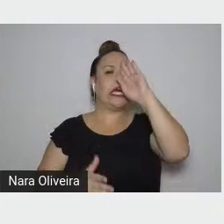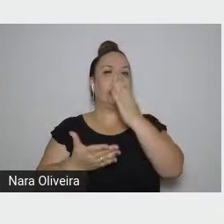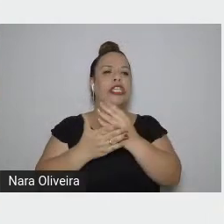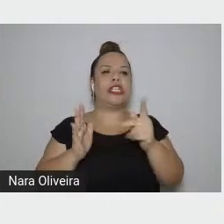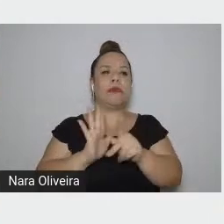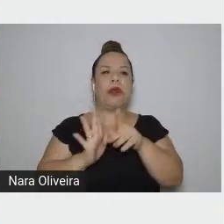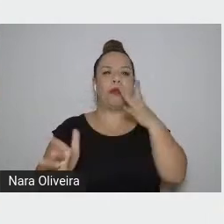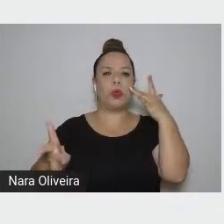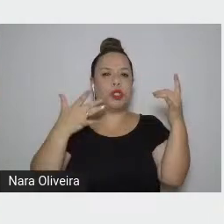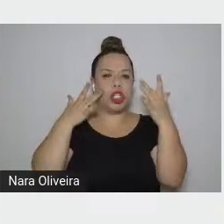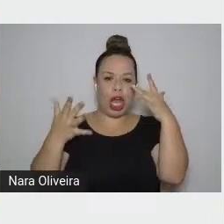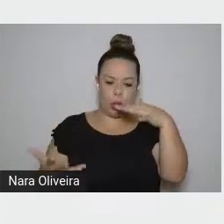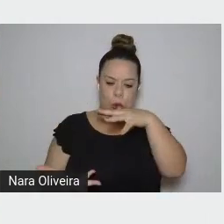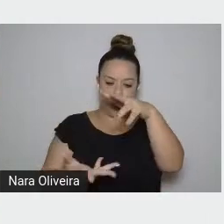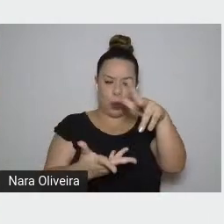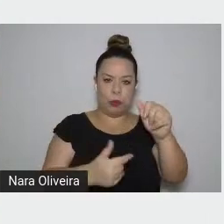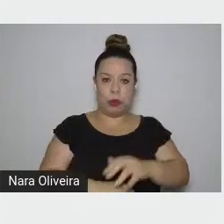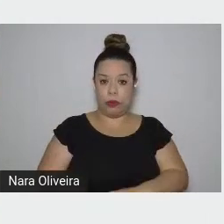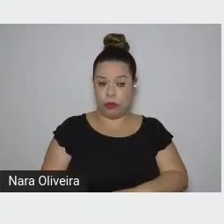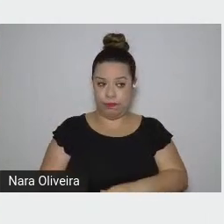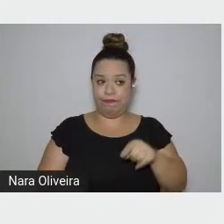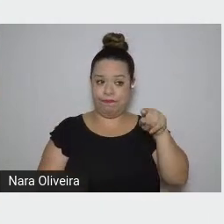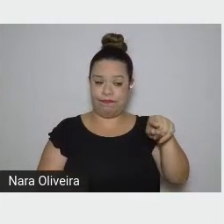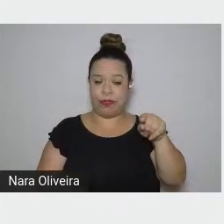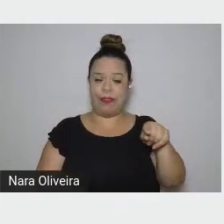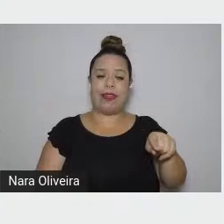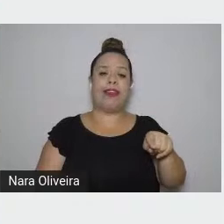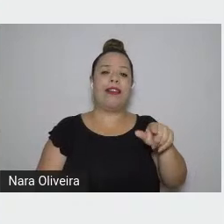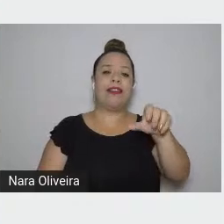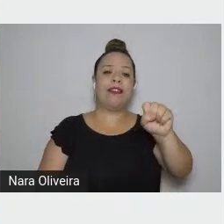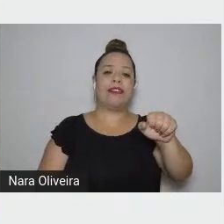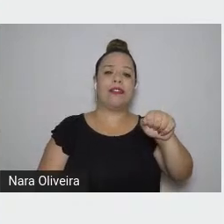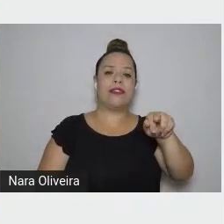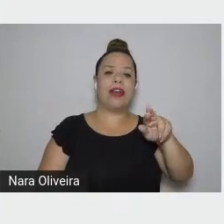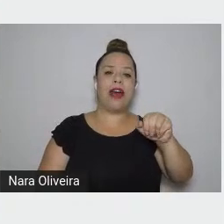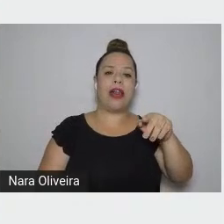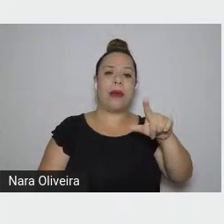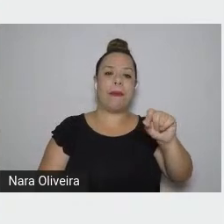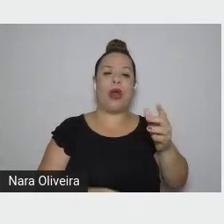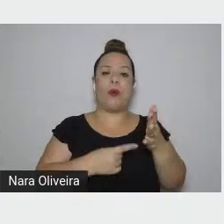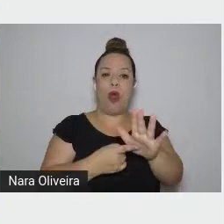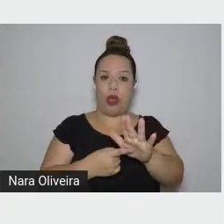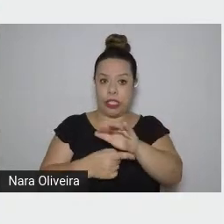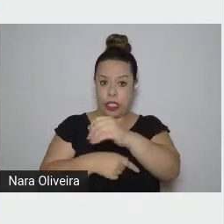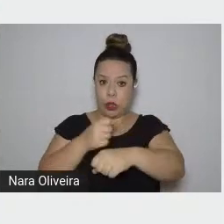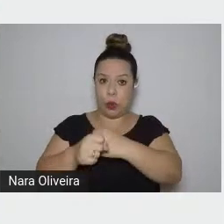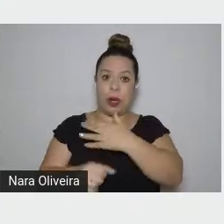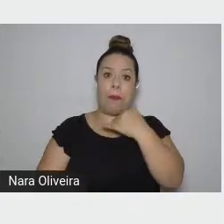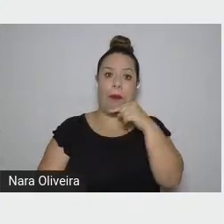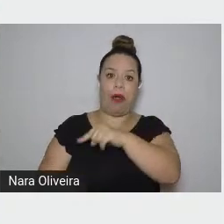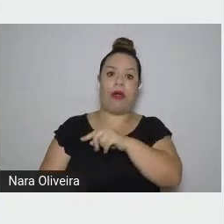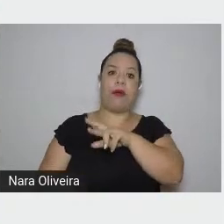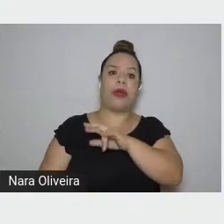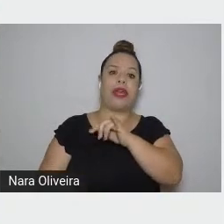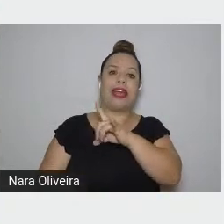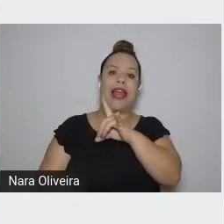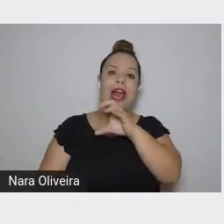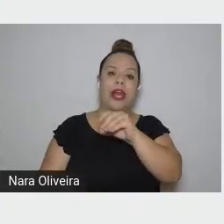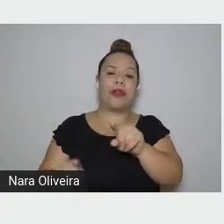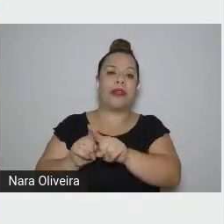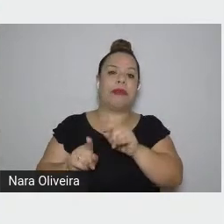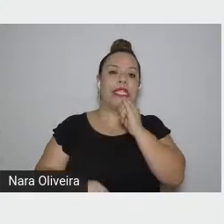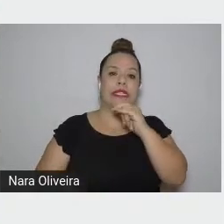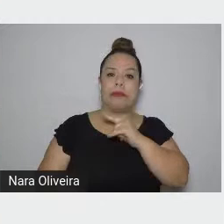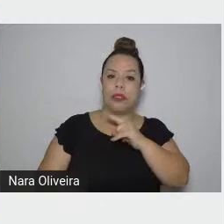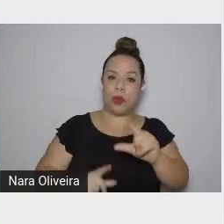Ora, Saramago nos mostra, no ano da morte de Ricardo Reis, o espetáculo da Europa